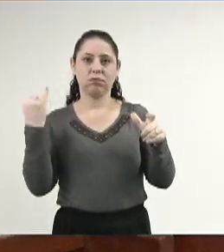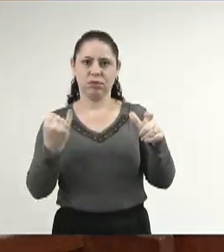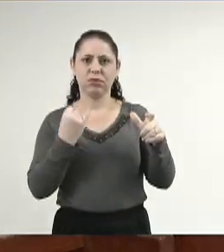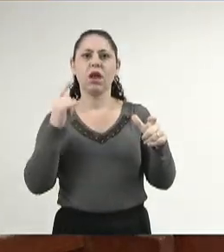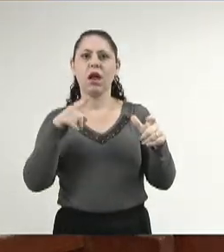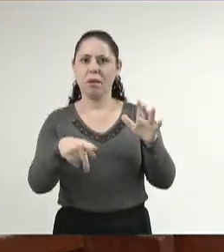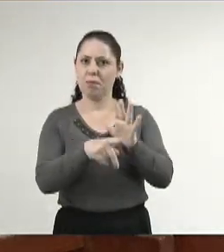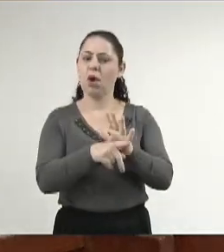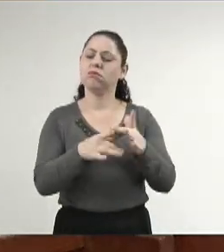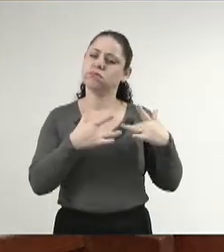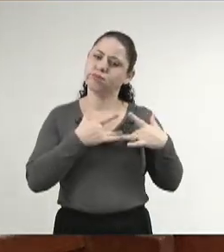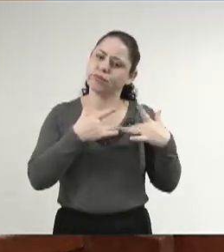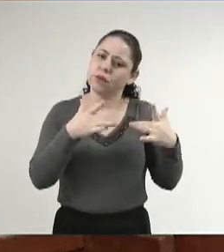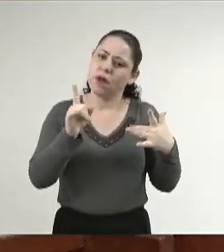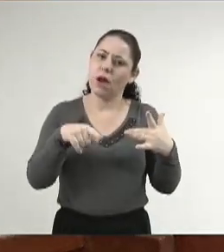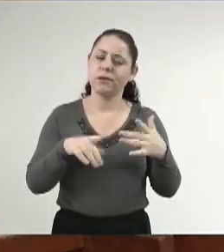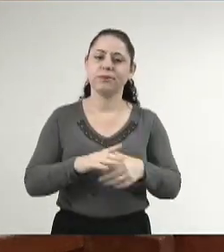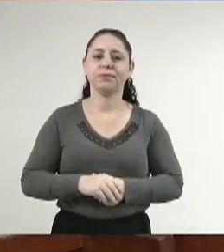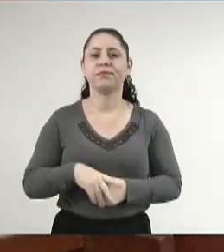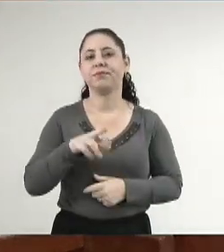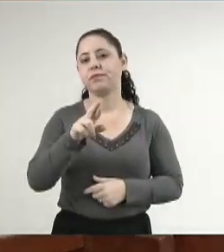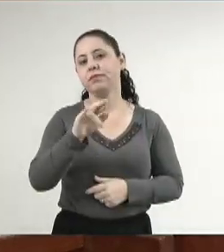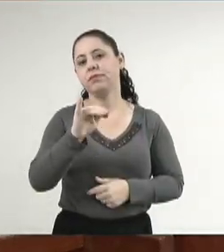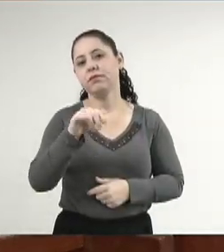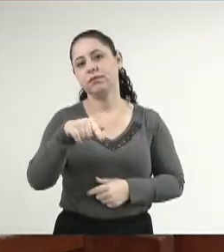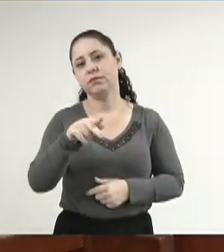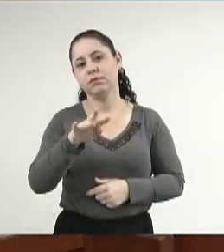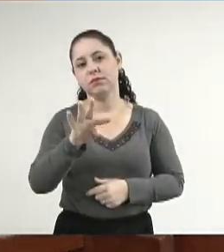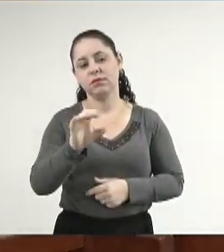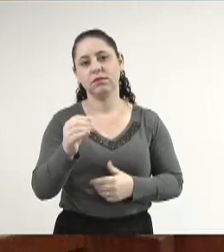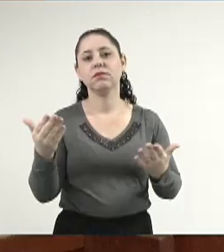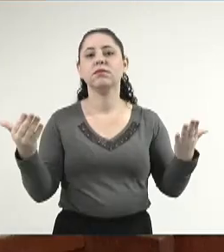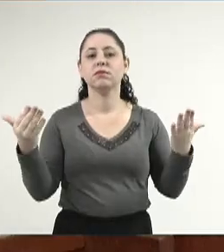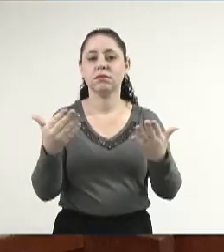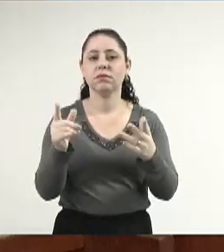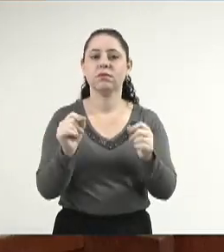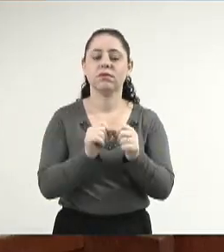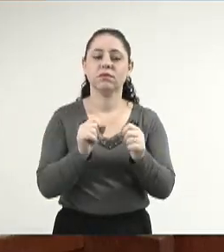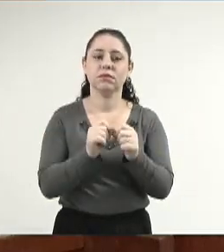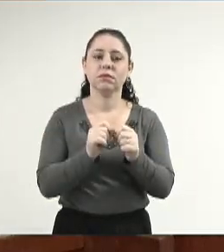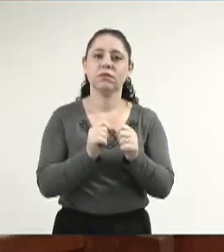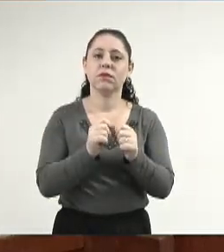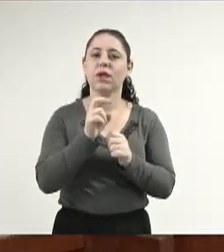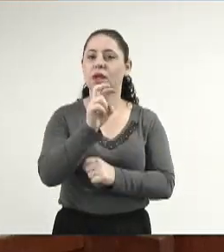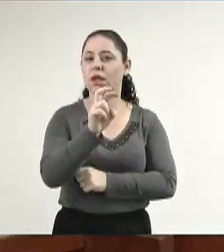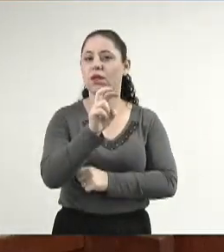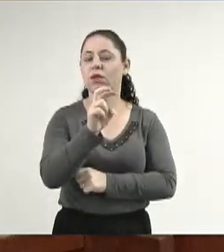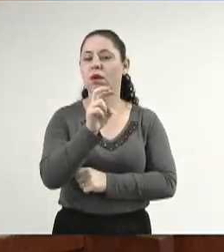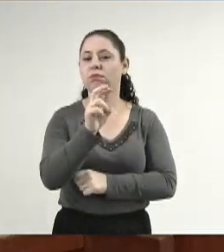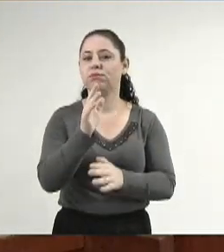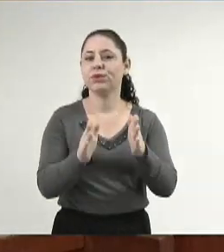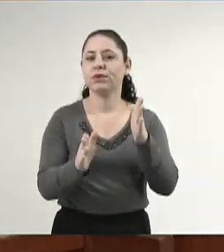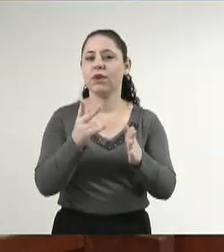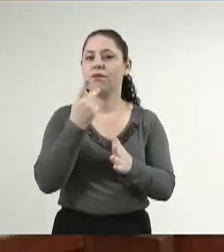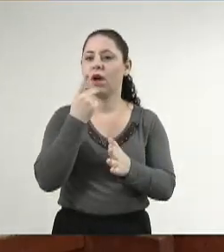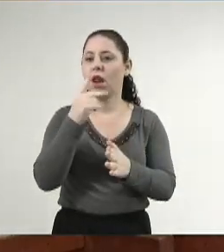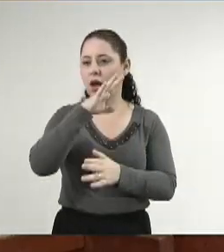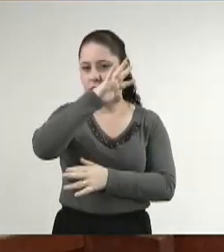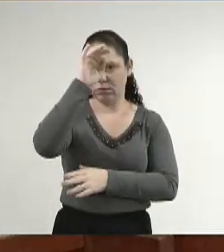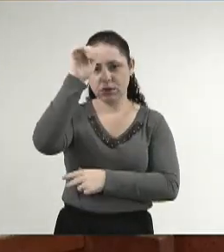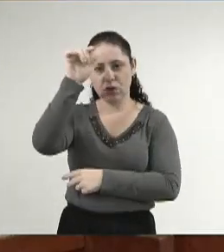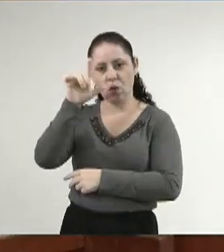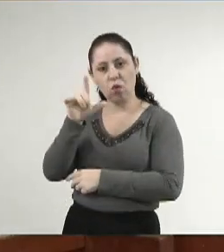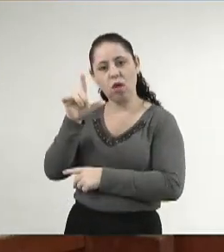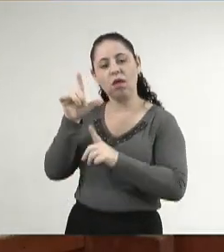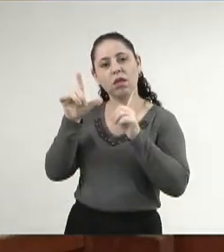espírito de solidariedade, meu querido Riquito. É por isso que a gente está aqui já, no quinto mandato, falando para Mato Grosso